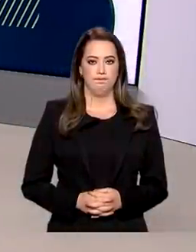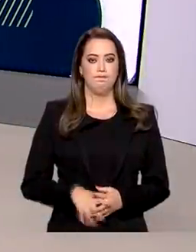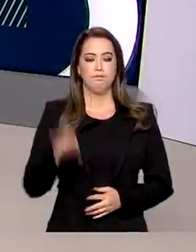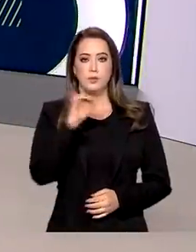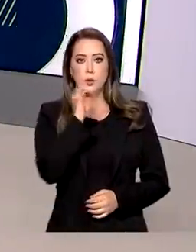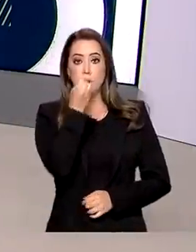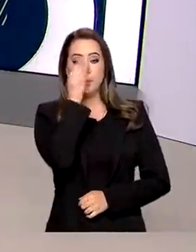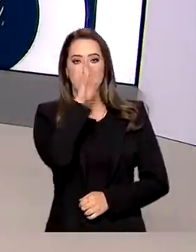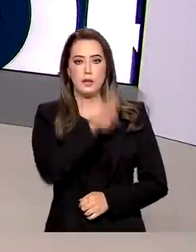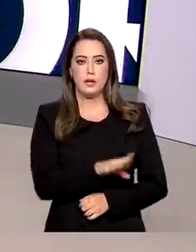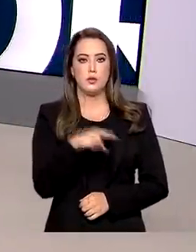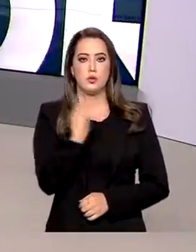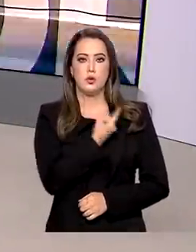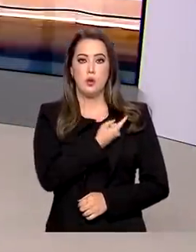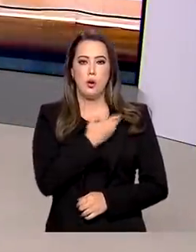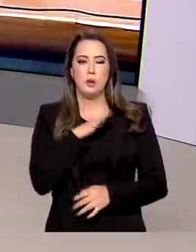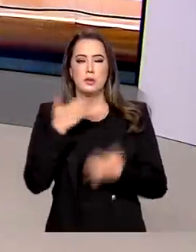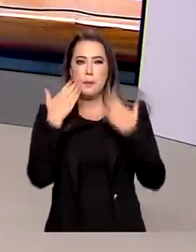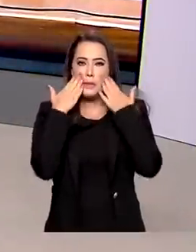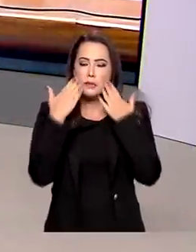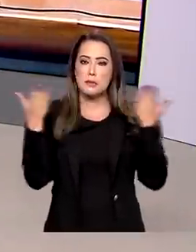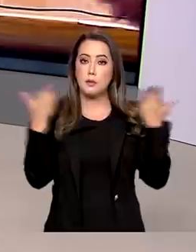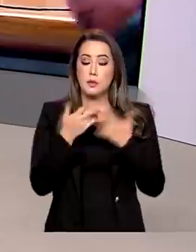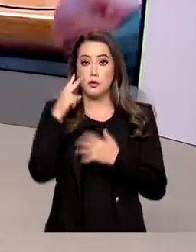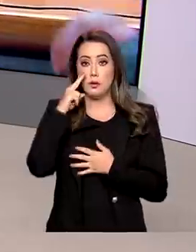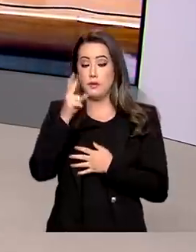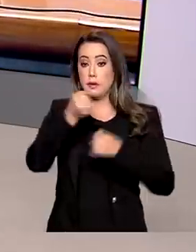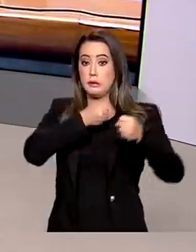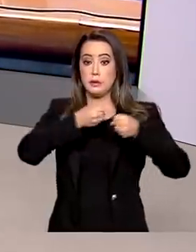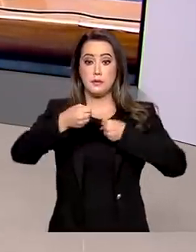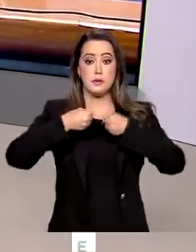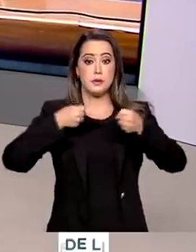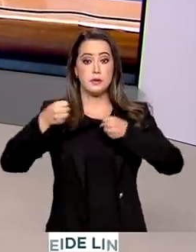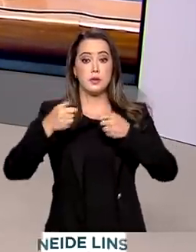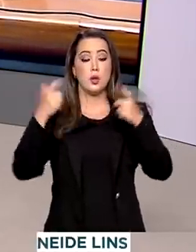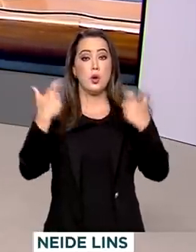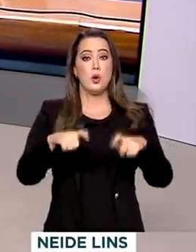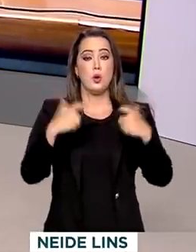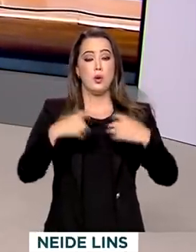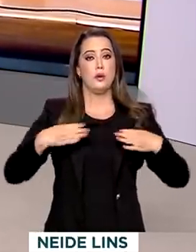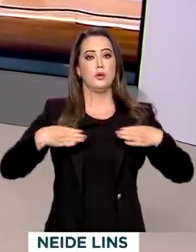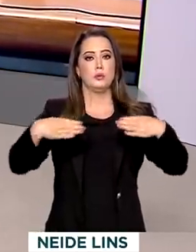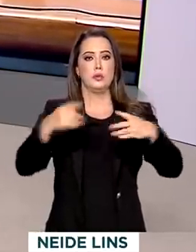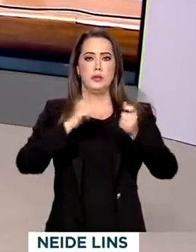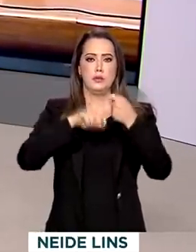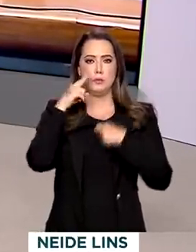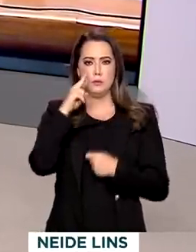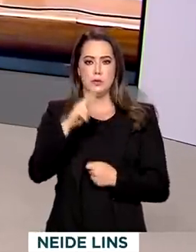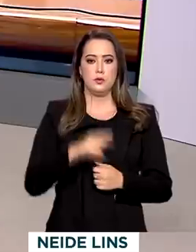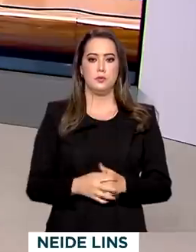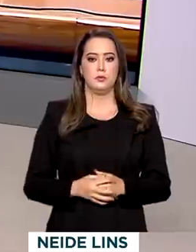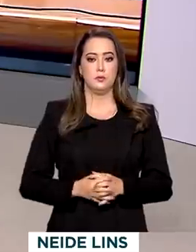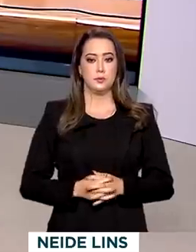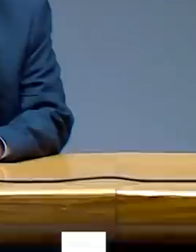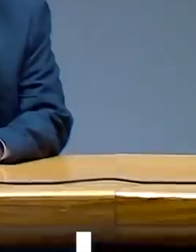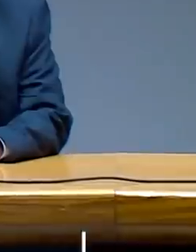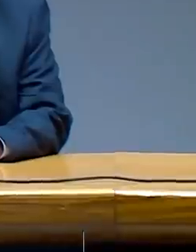Olá, boa tarde. Interrompemos a programação para acompanhar uma entrevista coletiva direto do Ministério da Economia. Veja com a gente.